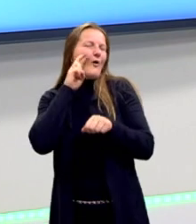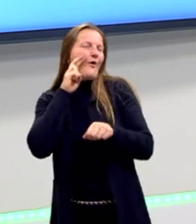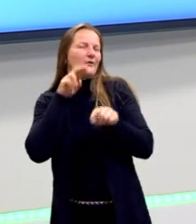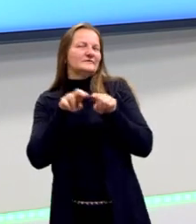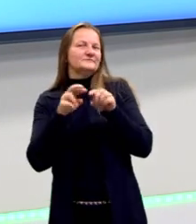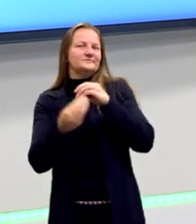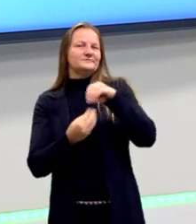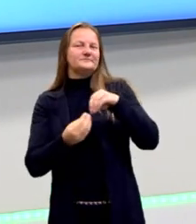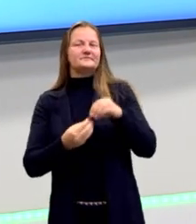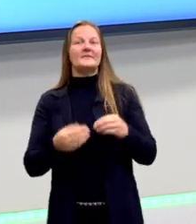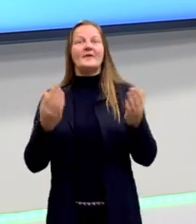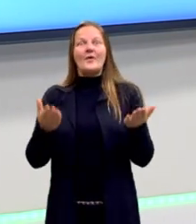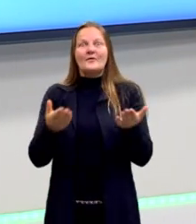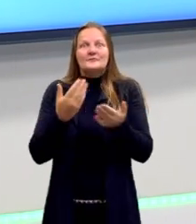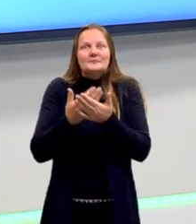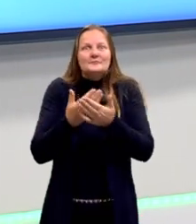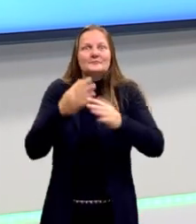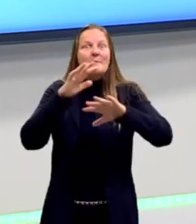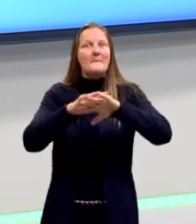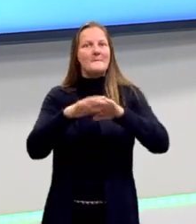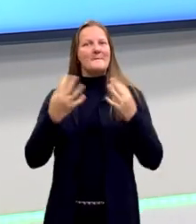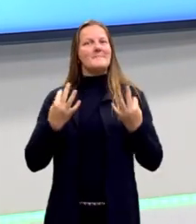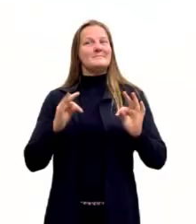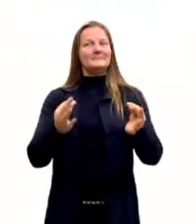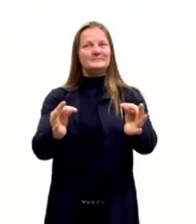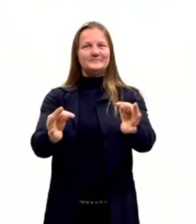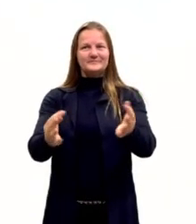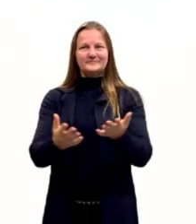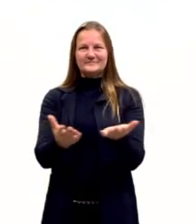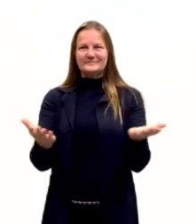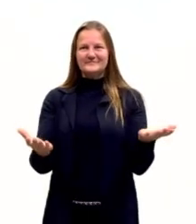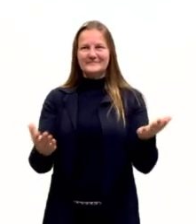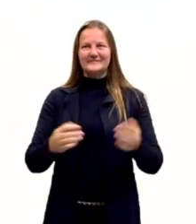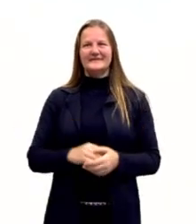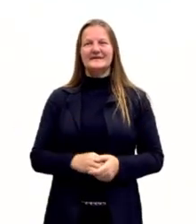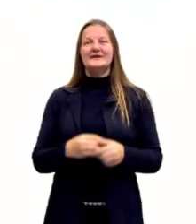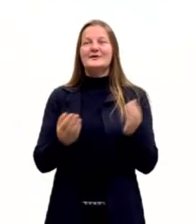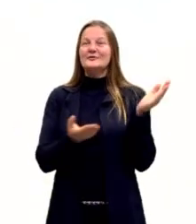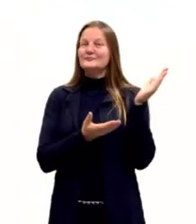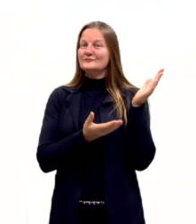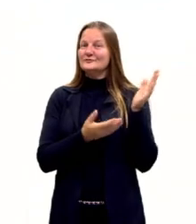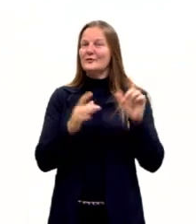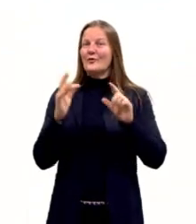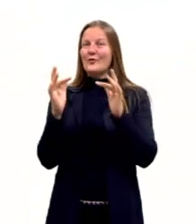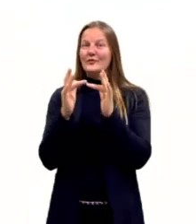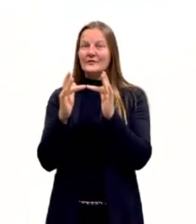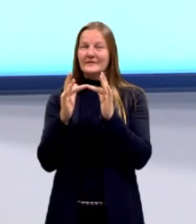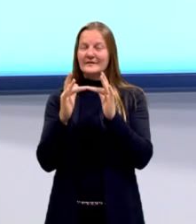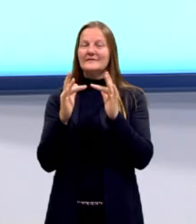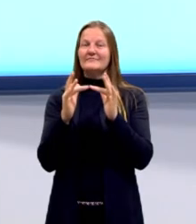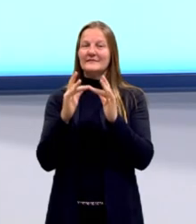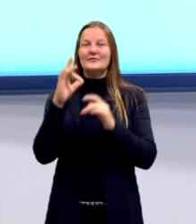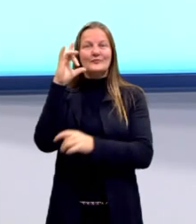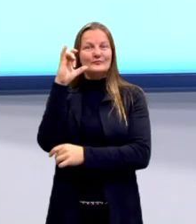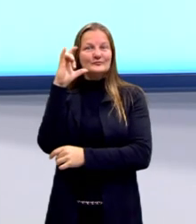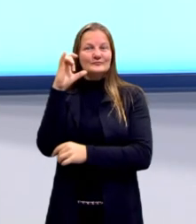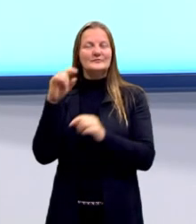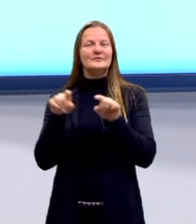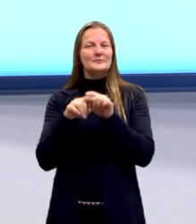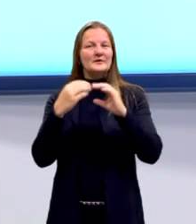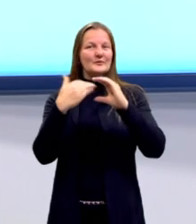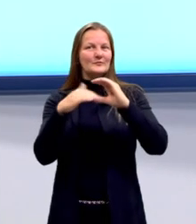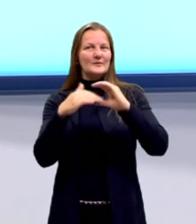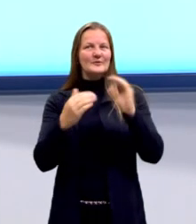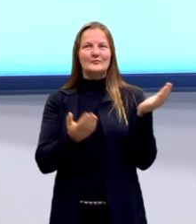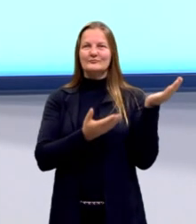Estamos aqui então para mais uma aula de matemática e suas tecnologias. Deixo aqui para vocês então o Instagram e o e-mail